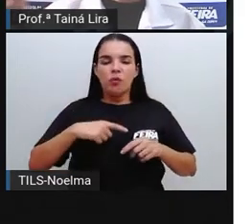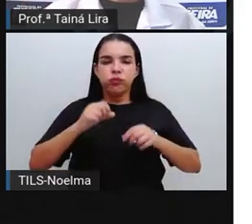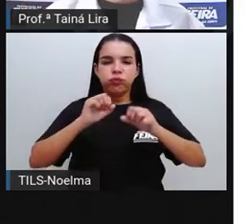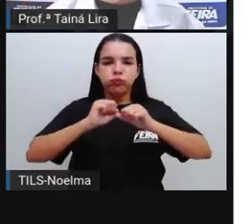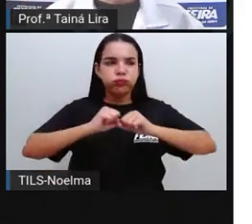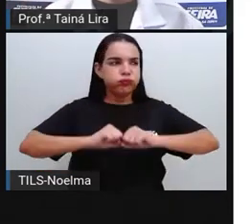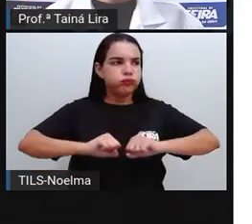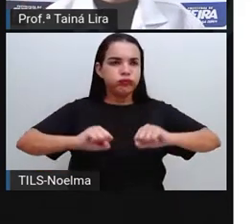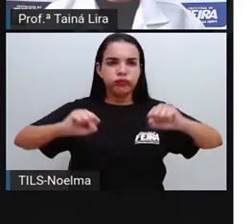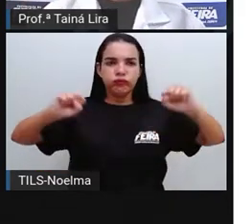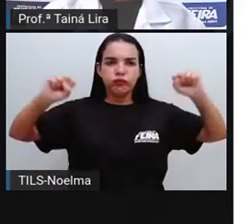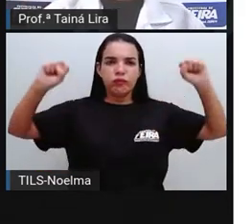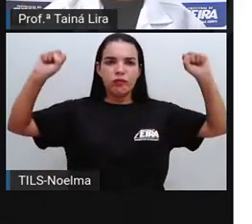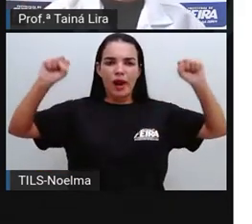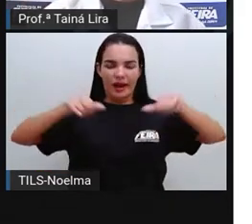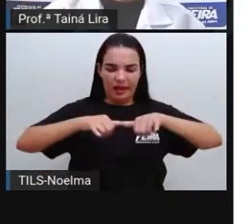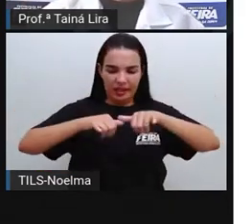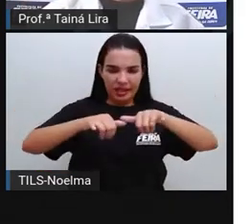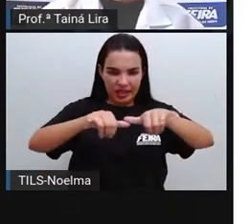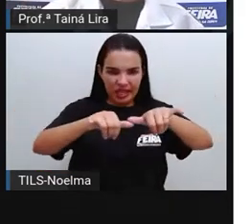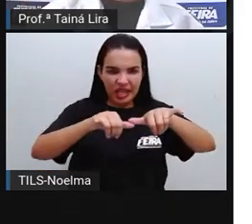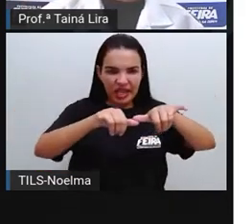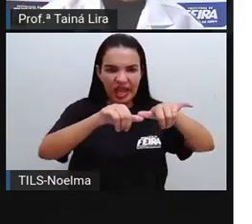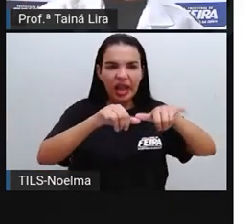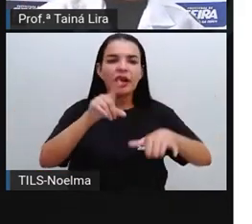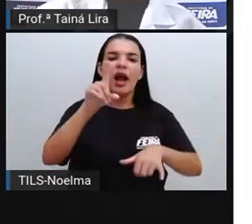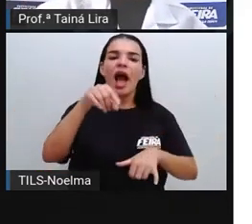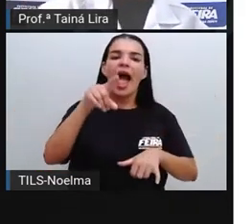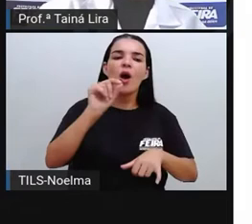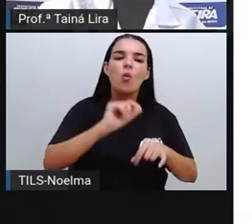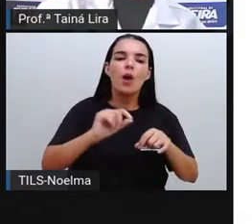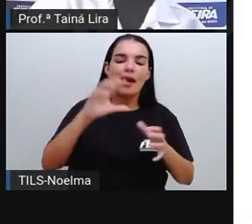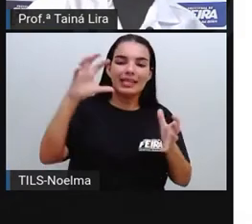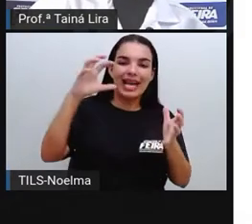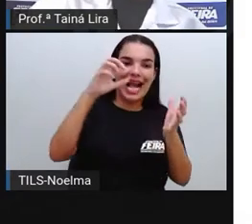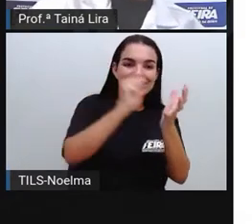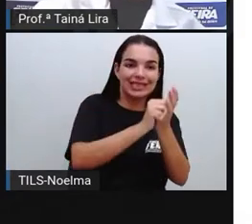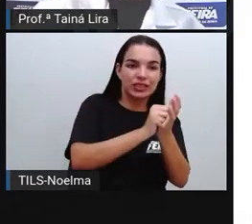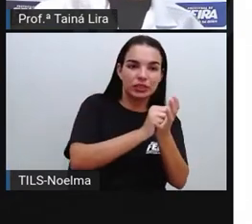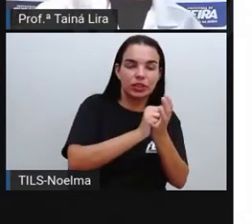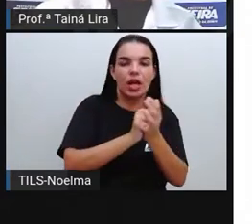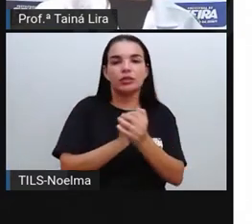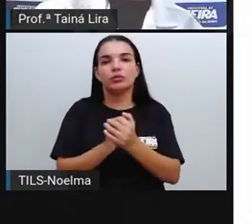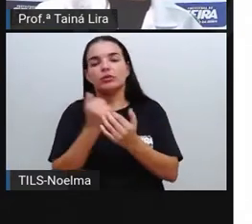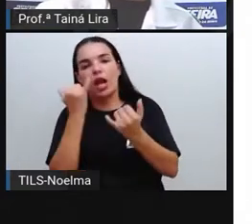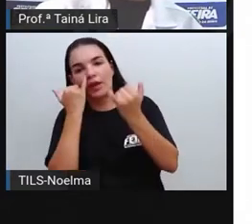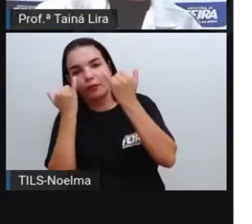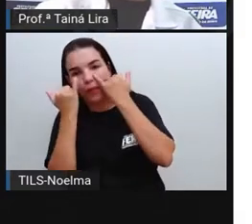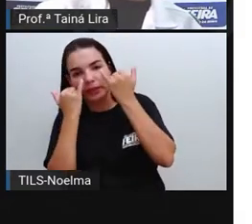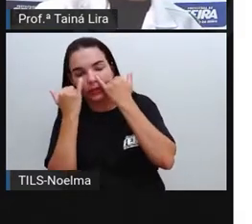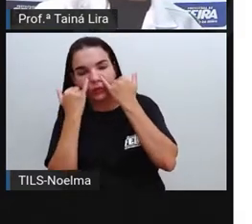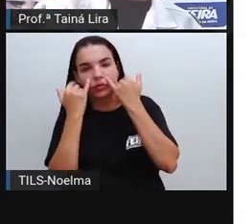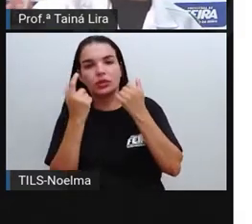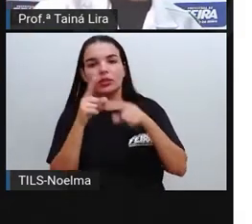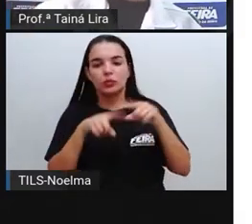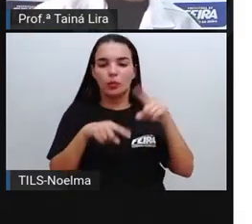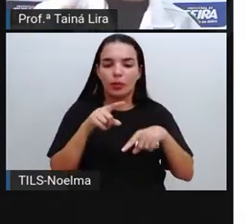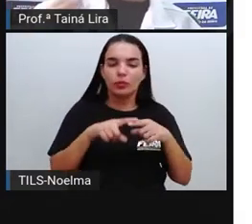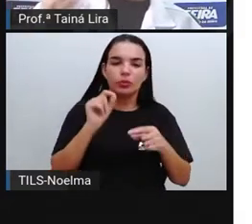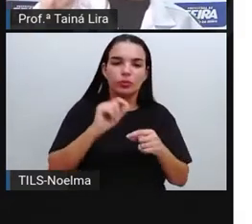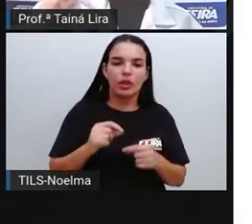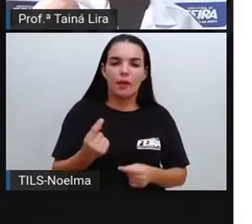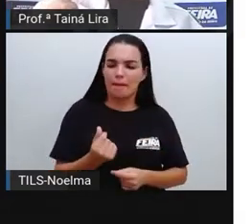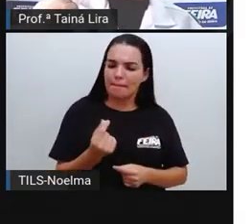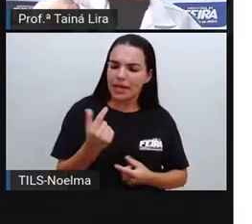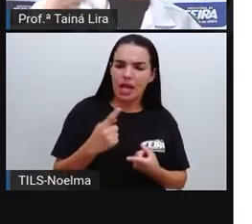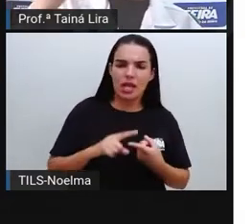principalmente, esses códigos são cadastrados, tá? Com as informações aí do produto, o preço,